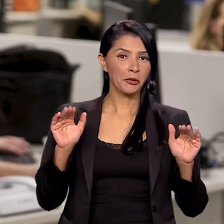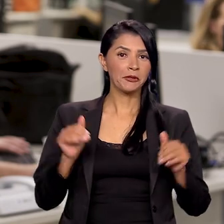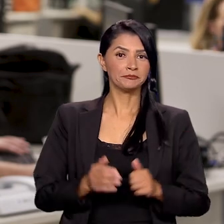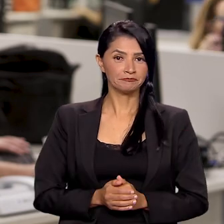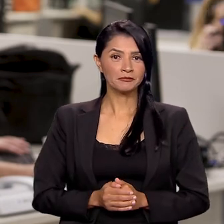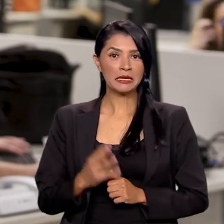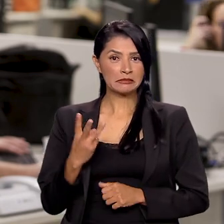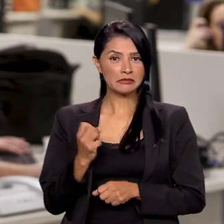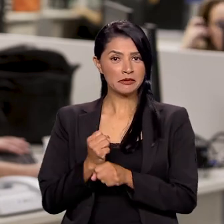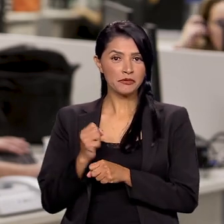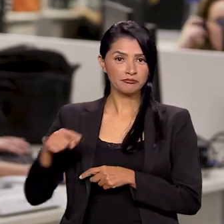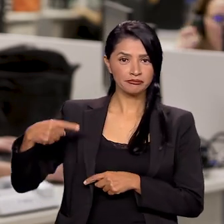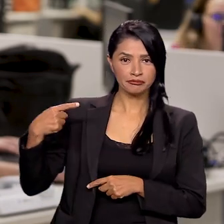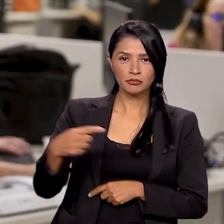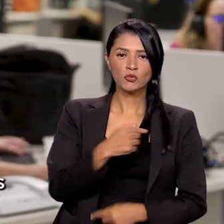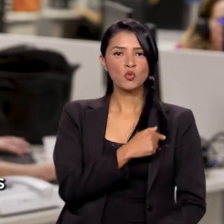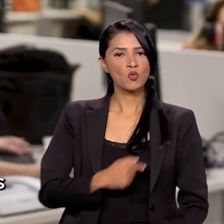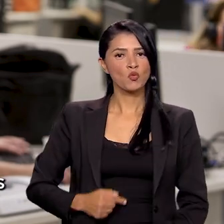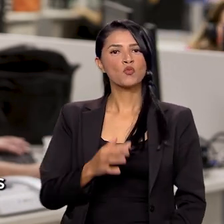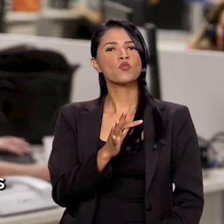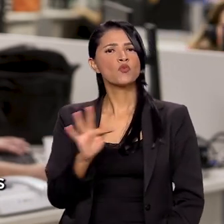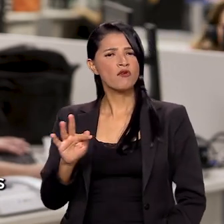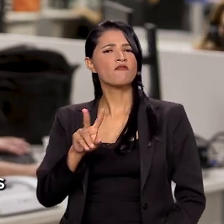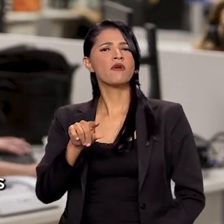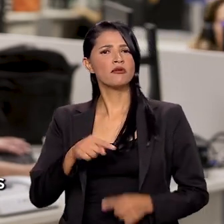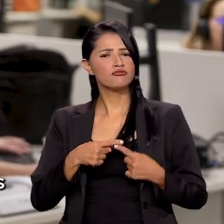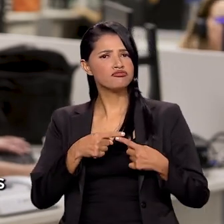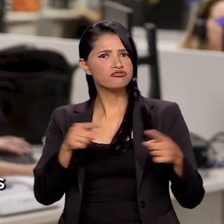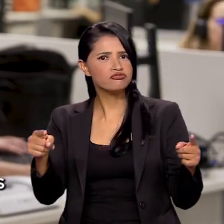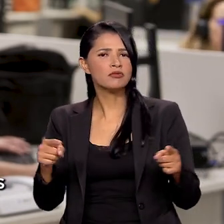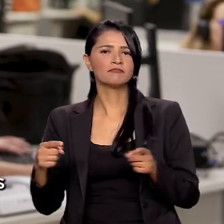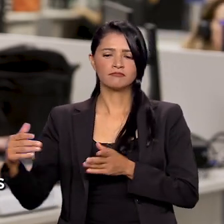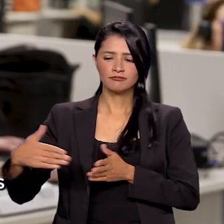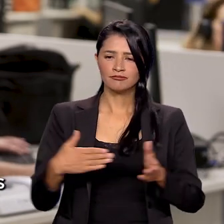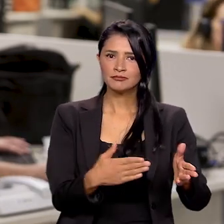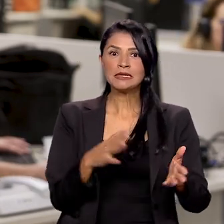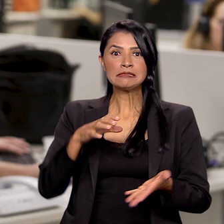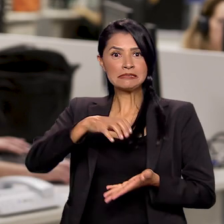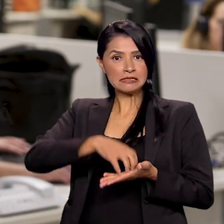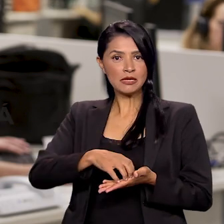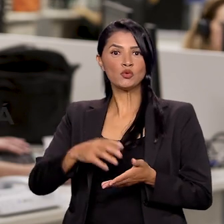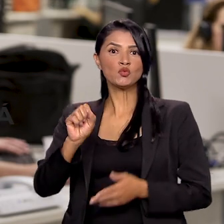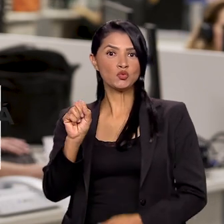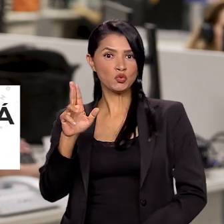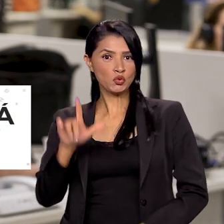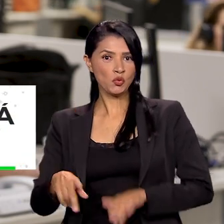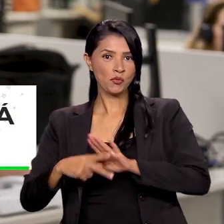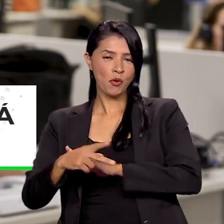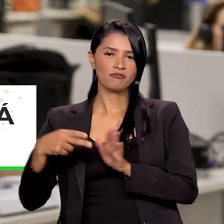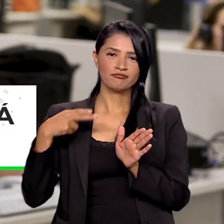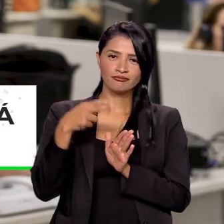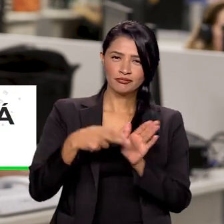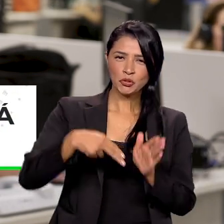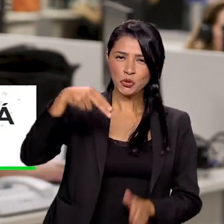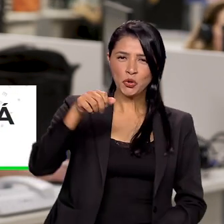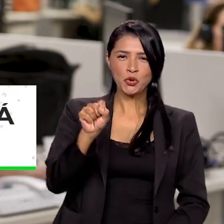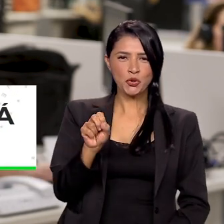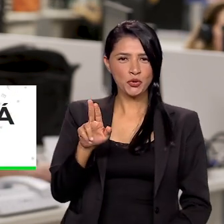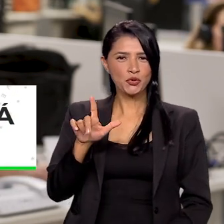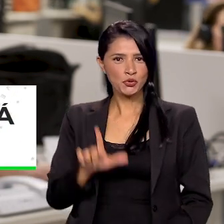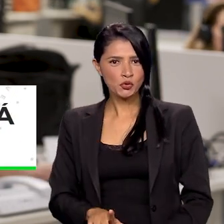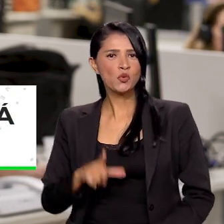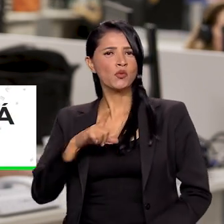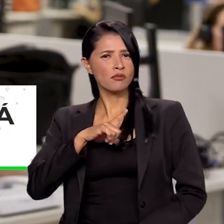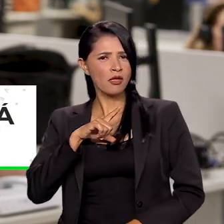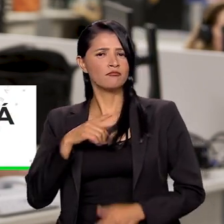Olá! Depois de 30 anos, governo federal vai inaugurar os trechos Central e Sul da Ferrovia Norte